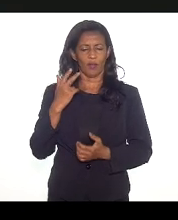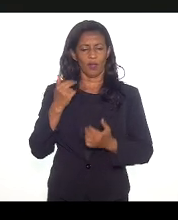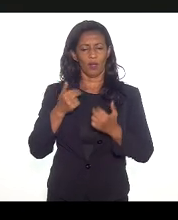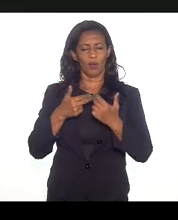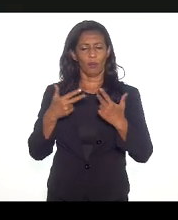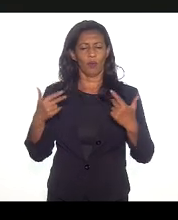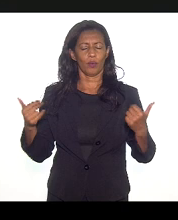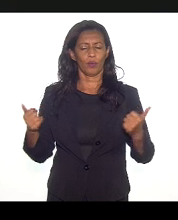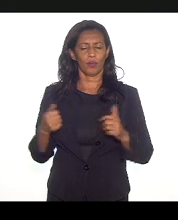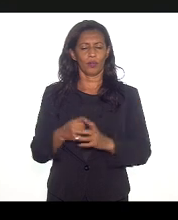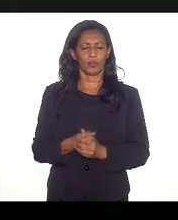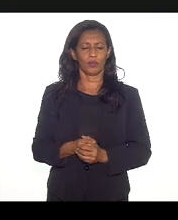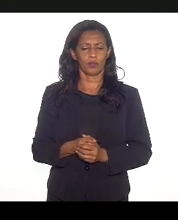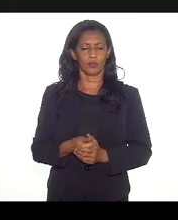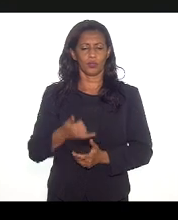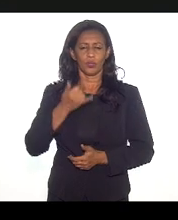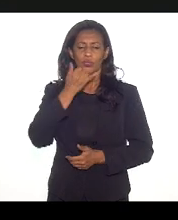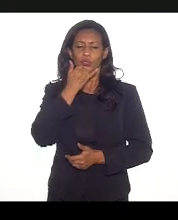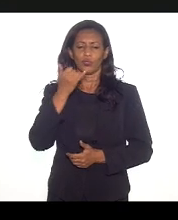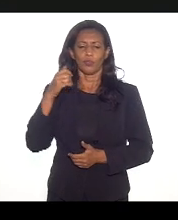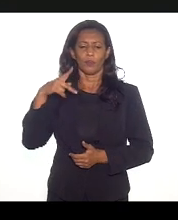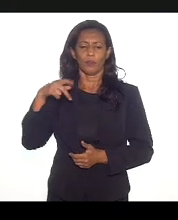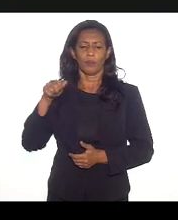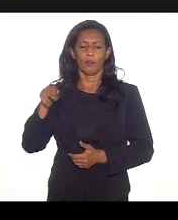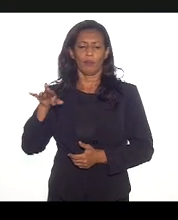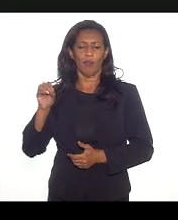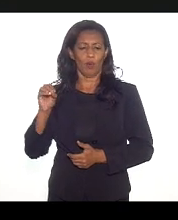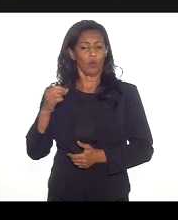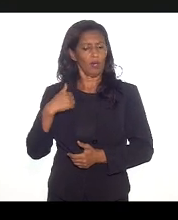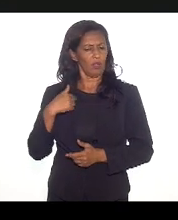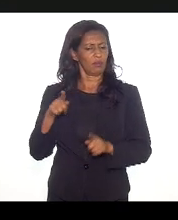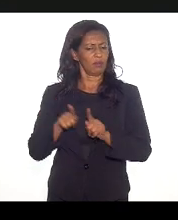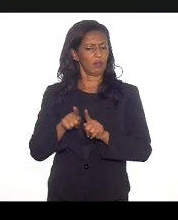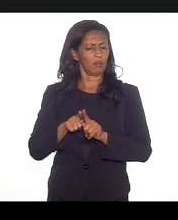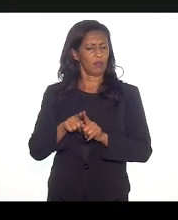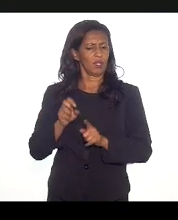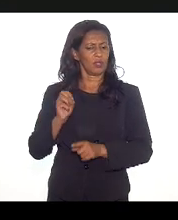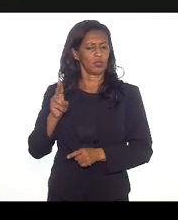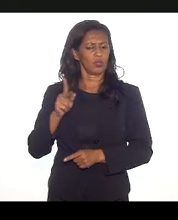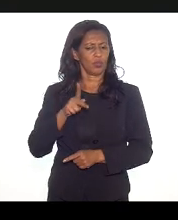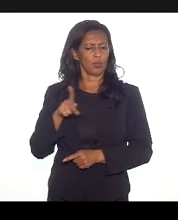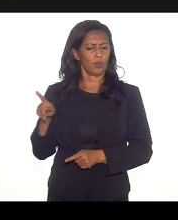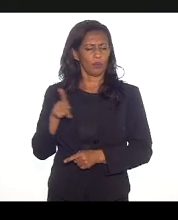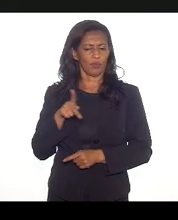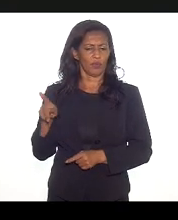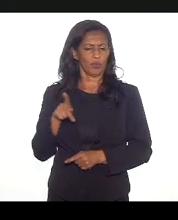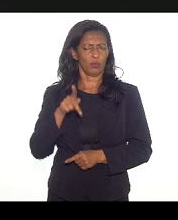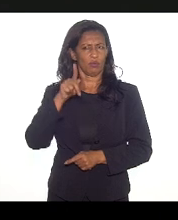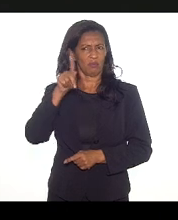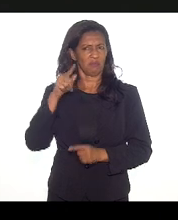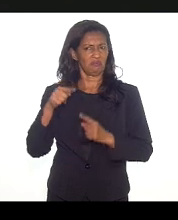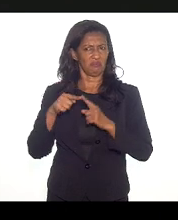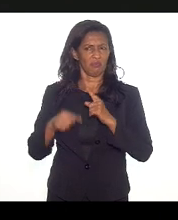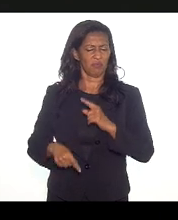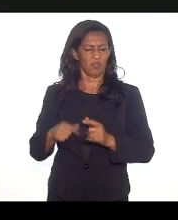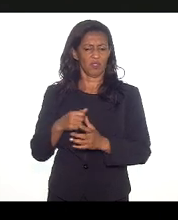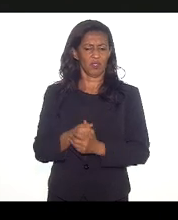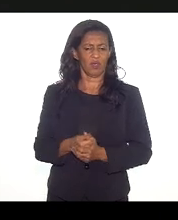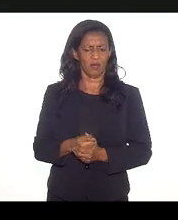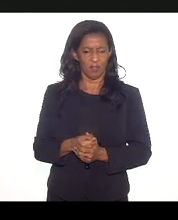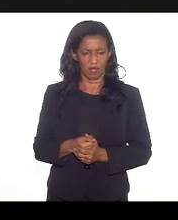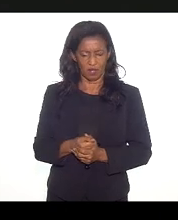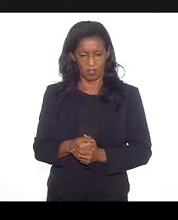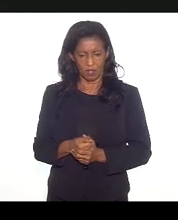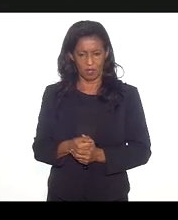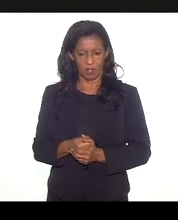desculpo o Paulo Teixeira, eu também sou professor, mas o você falou é o mundo inreal, não vai ser o motorista que tem